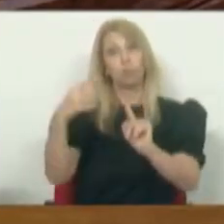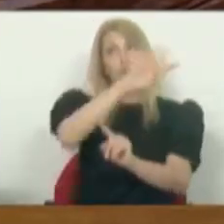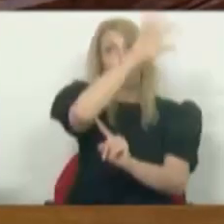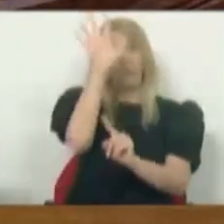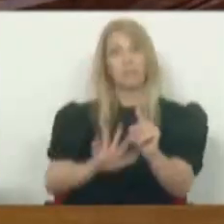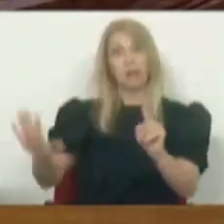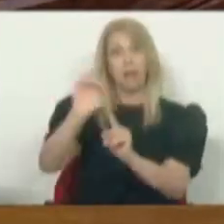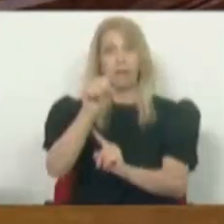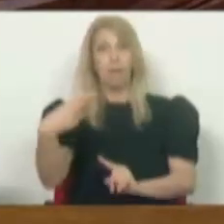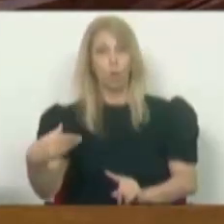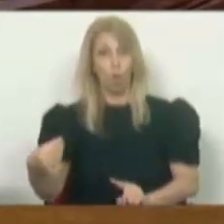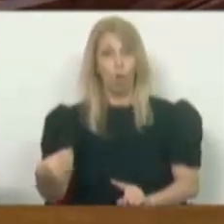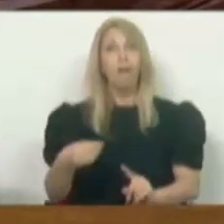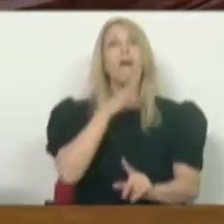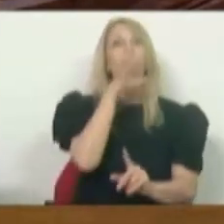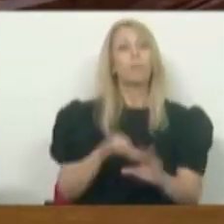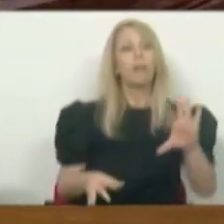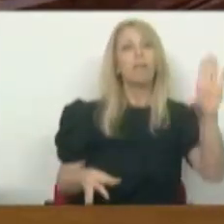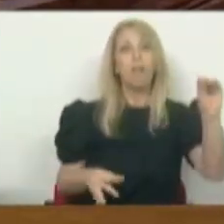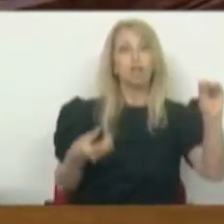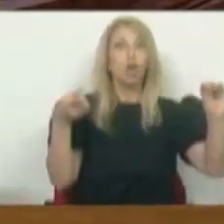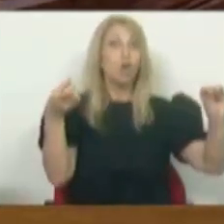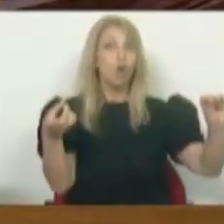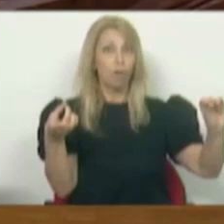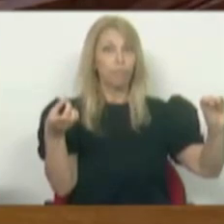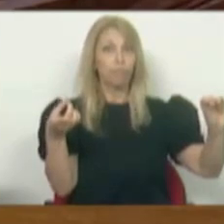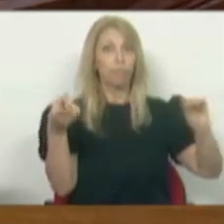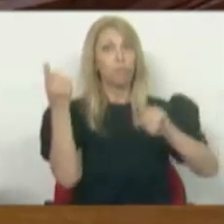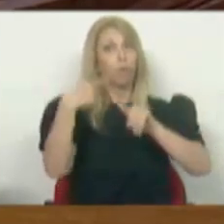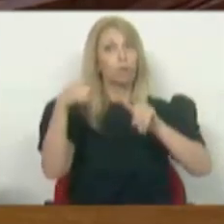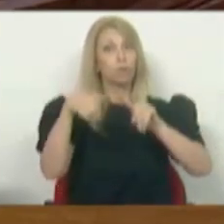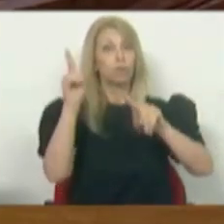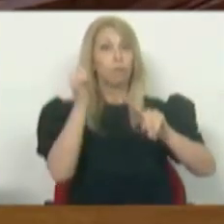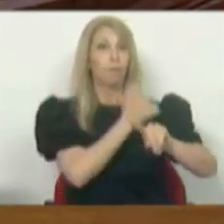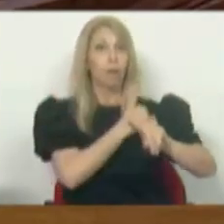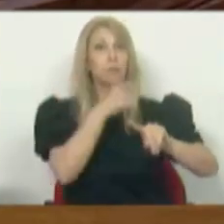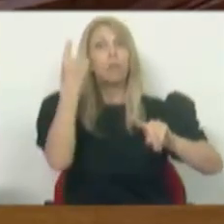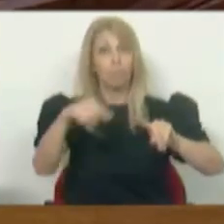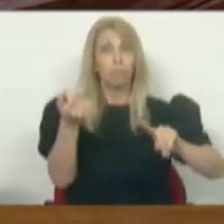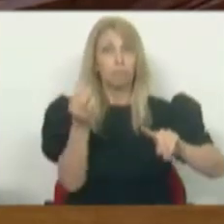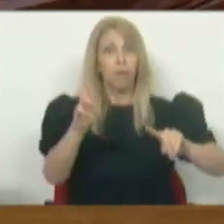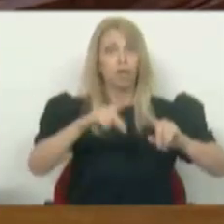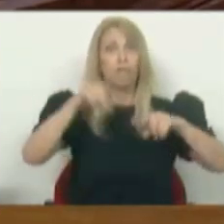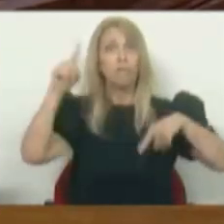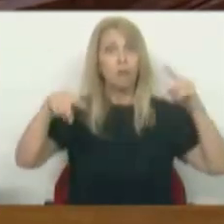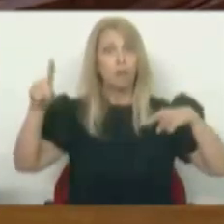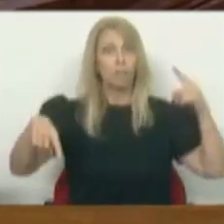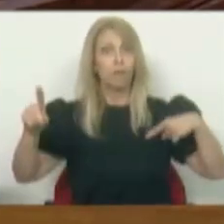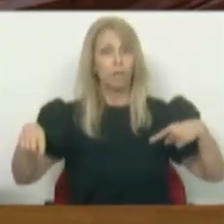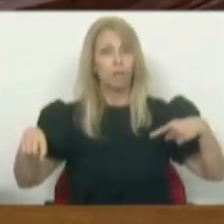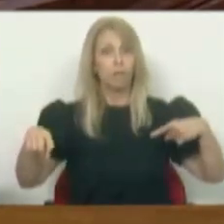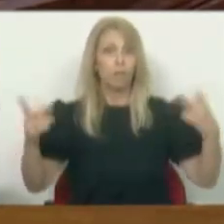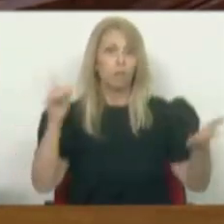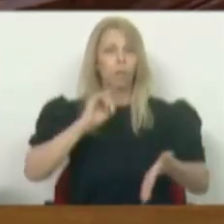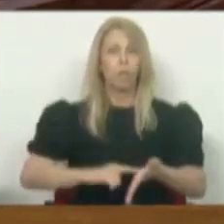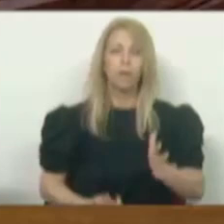9 em cada 10 famílias que têm crédito de habitação o têm com taxa variável. E é essencial que num momento